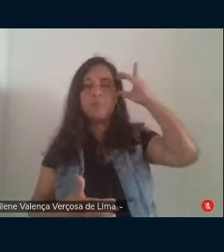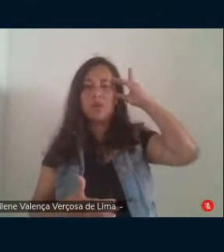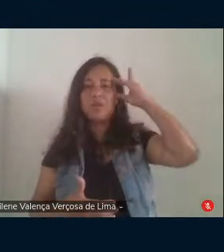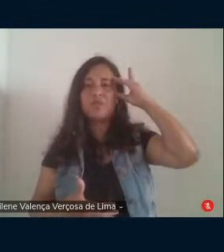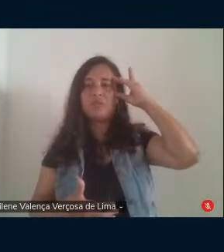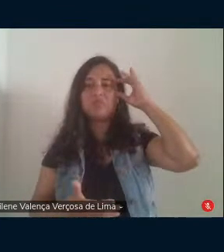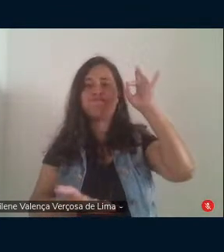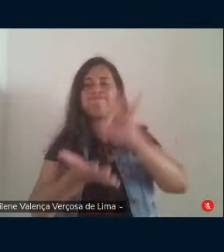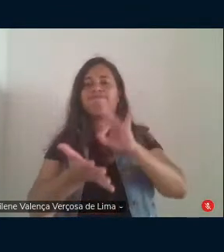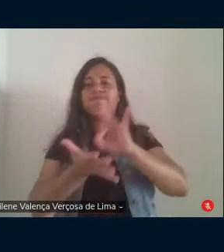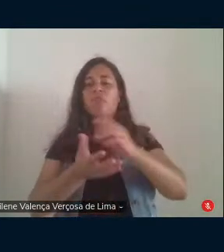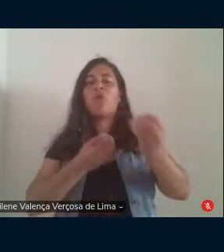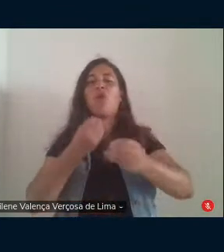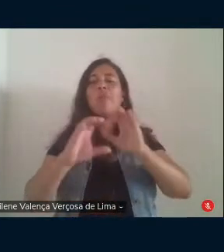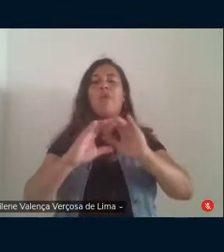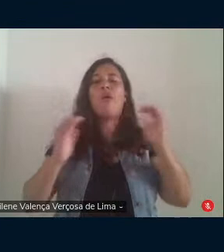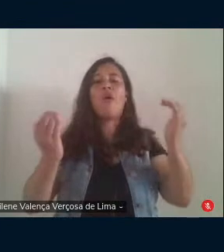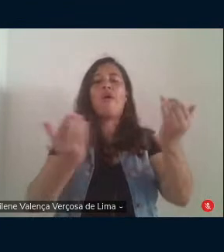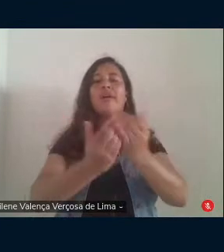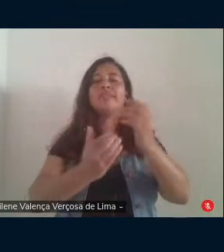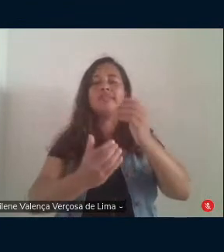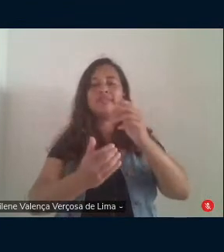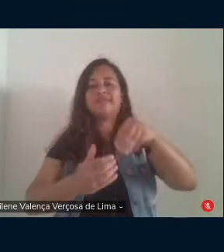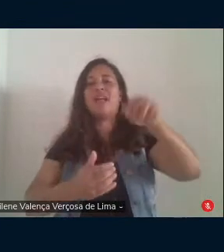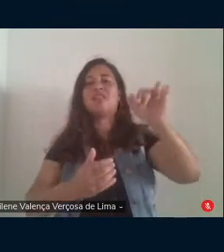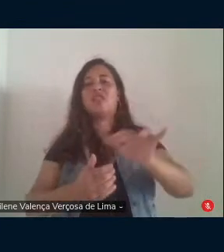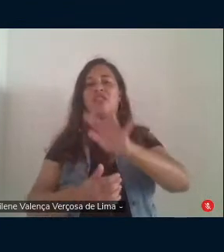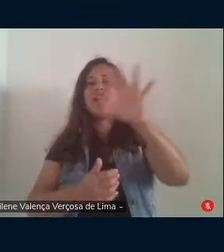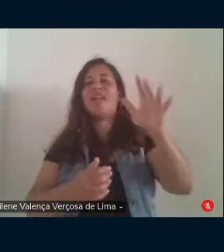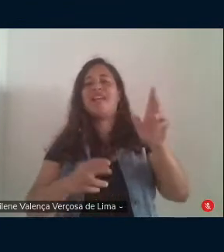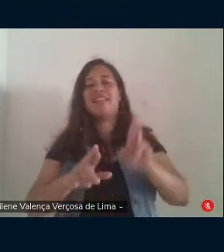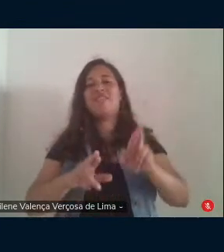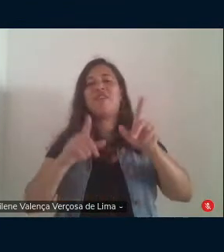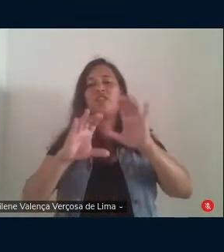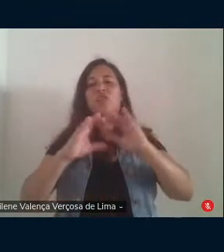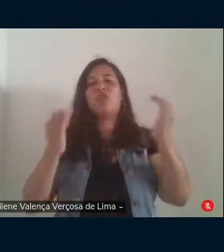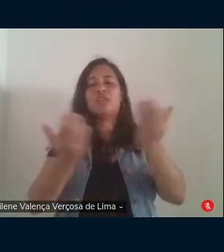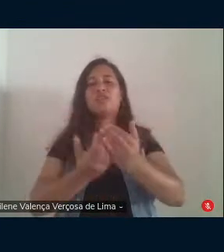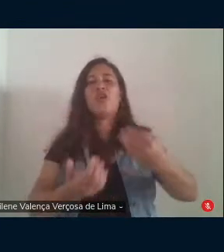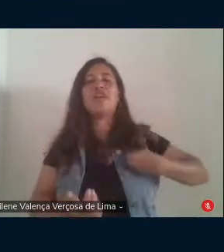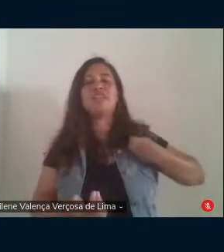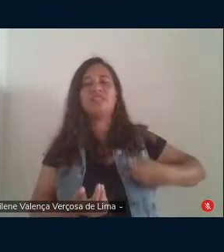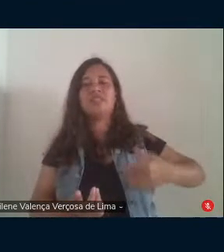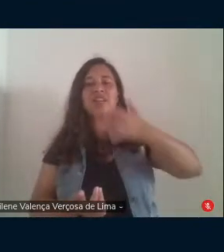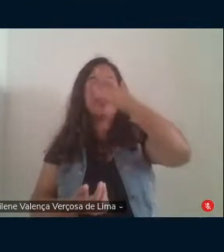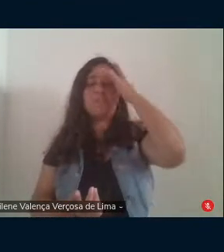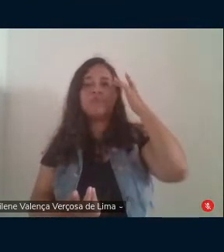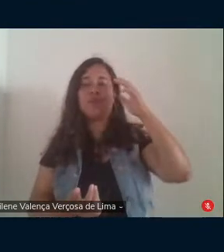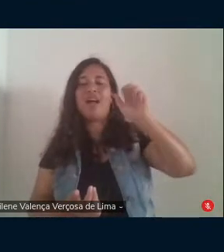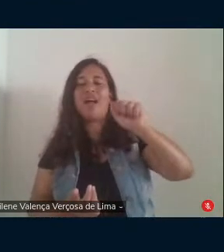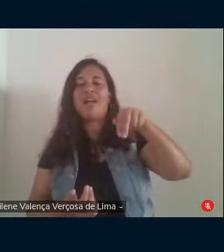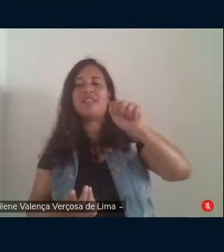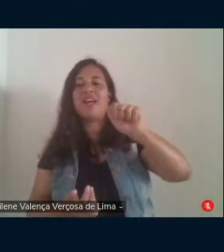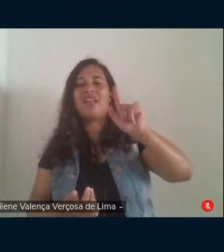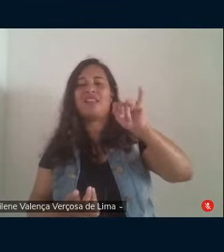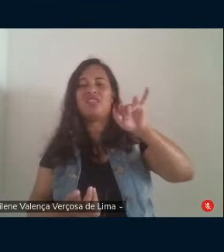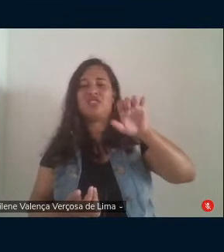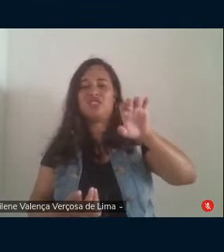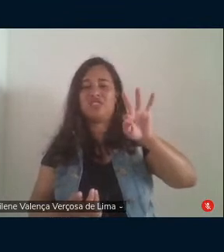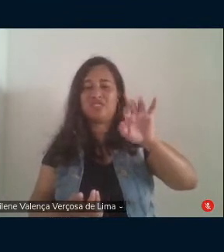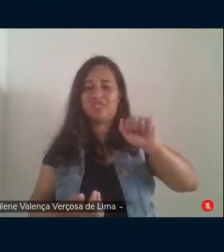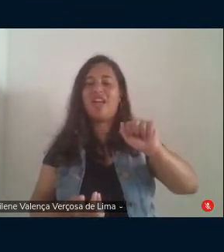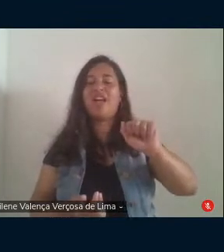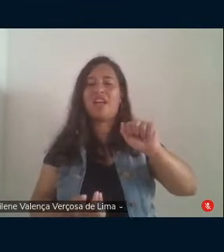aquele Congresso Nacional que é bem diferente do Congresso que só existe na cabeça dos analistas de outra esquerda os que